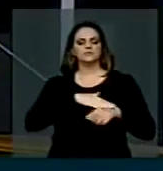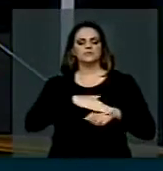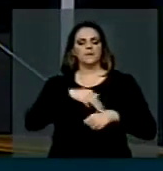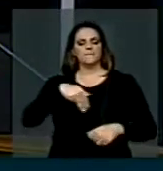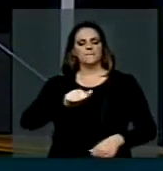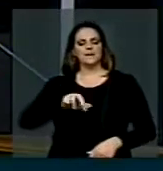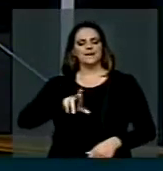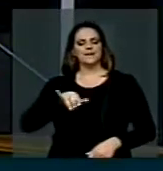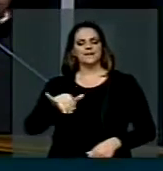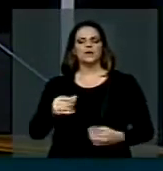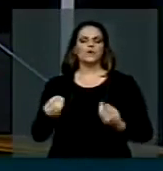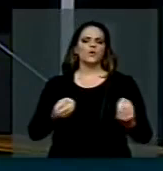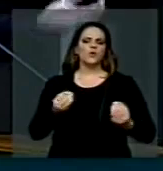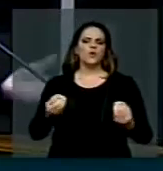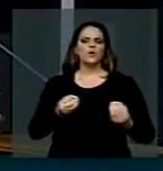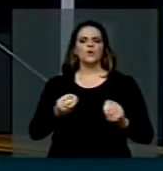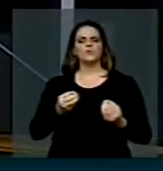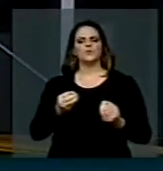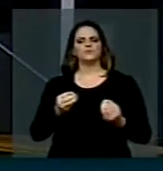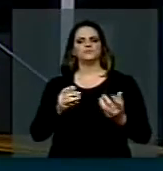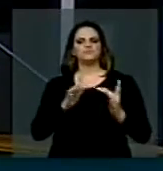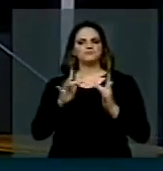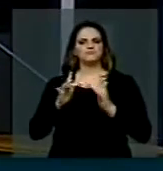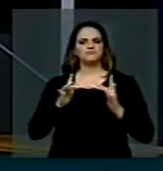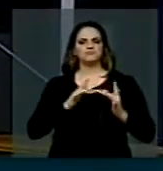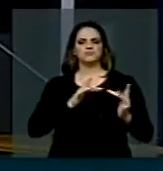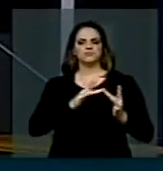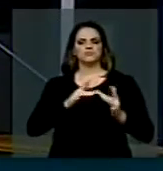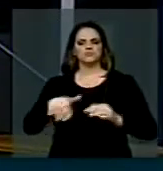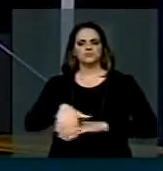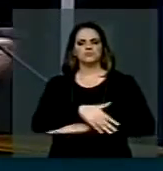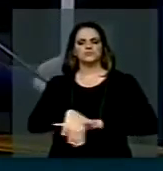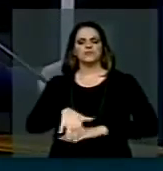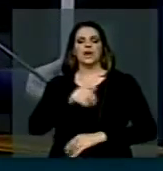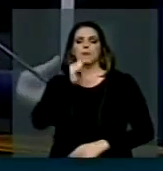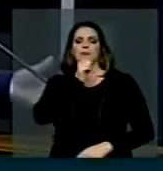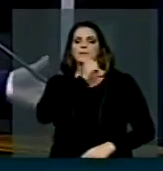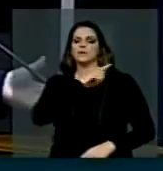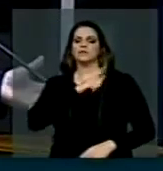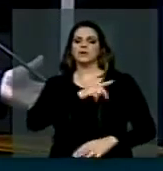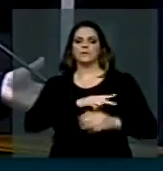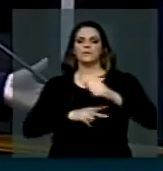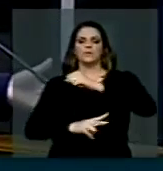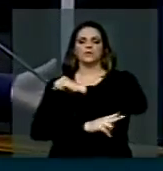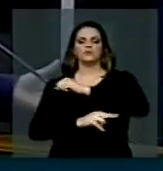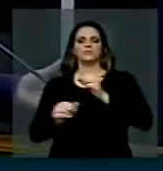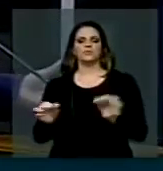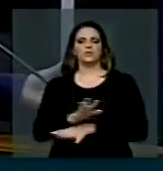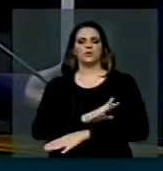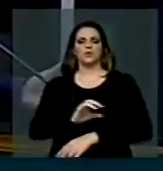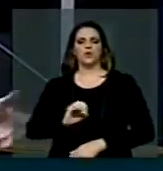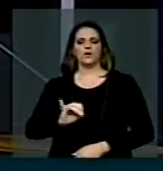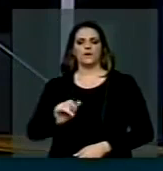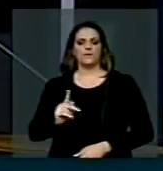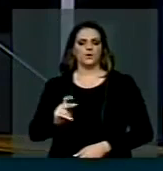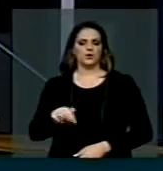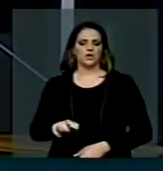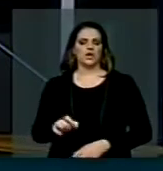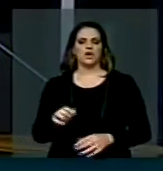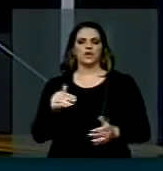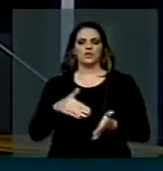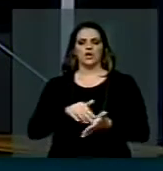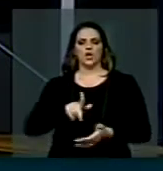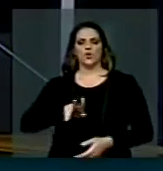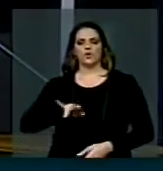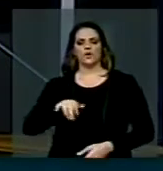Rondônia, para ligar Manaus, para ligar Bolívia. No Amapá, nós estamos com a ponte pronta sobre o rio Ayapoque, para ligar com a Guiana Francesa, mas